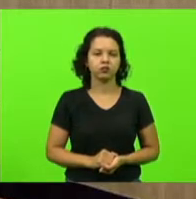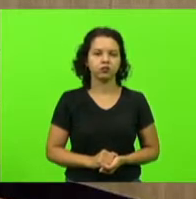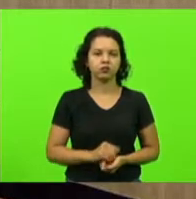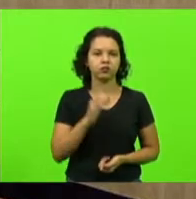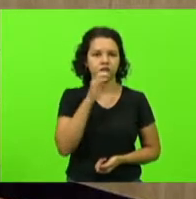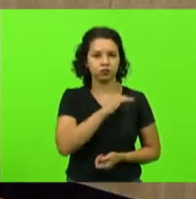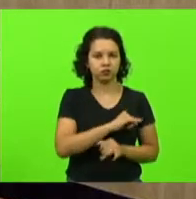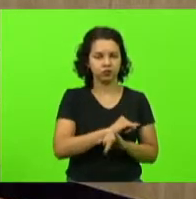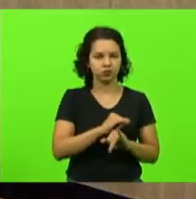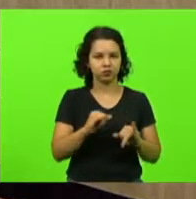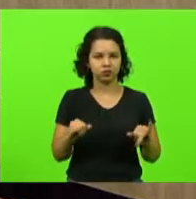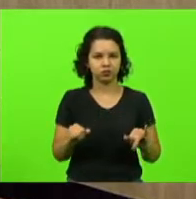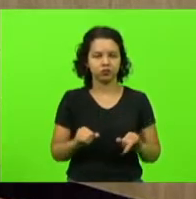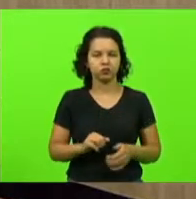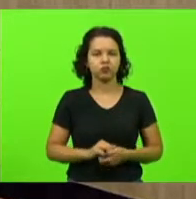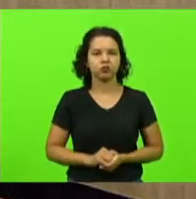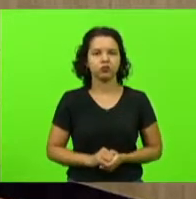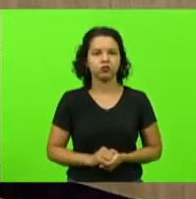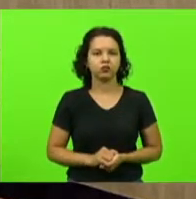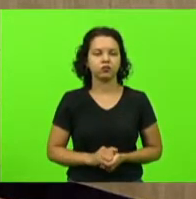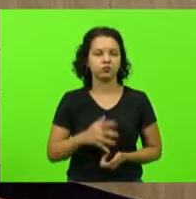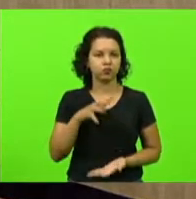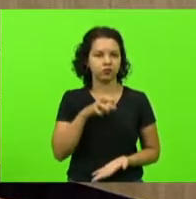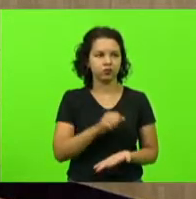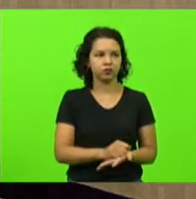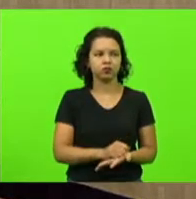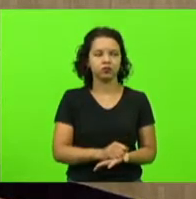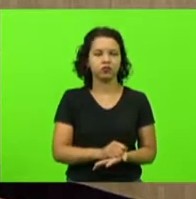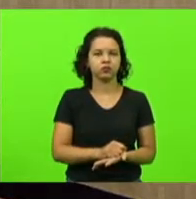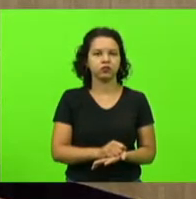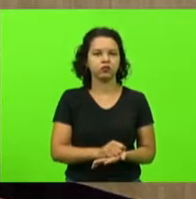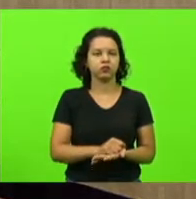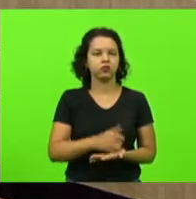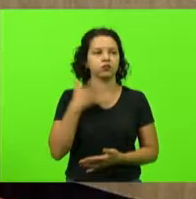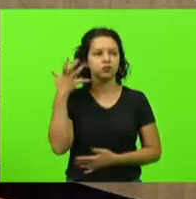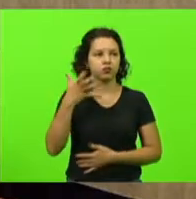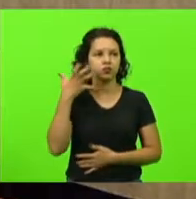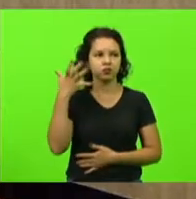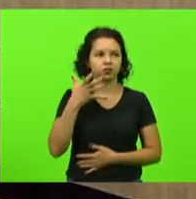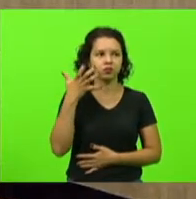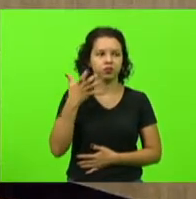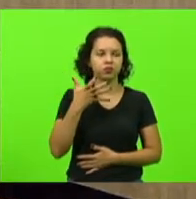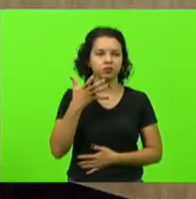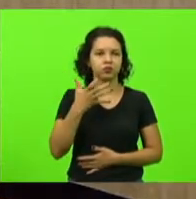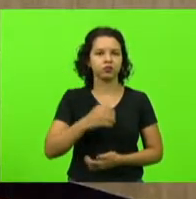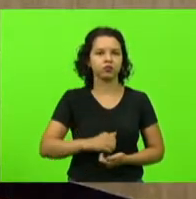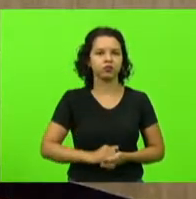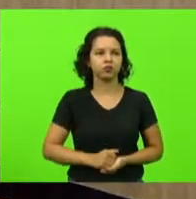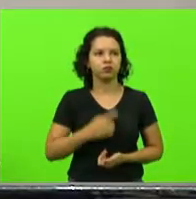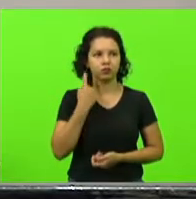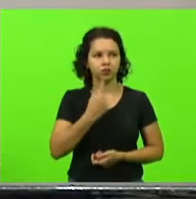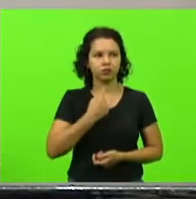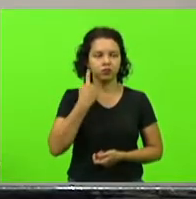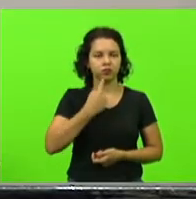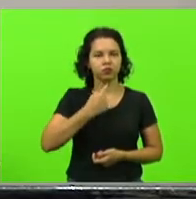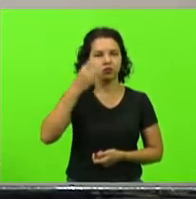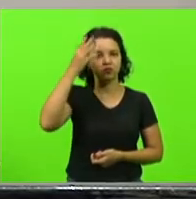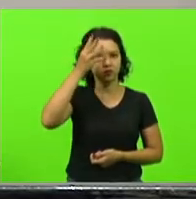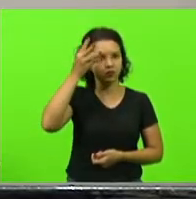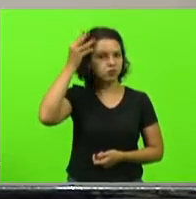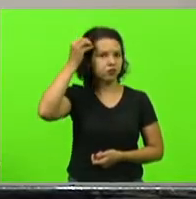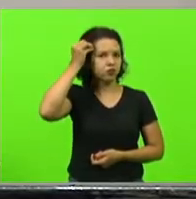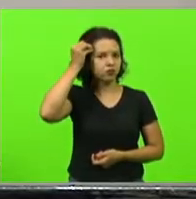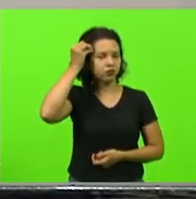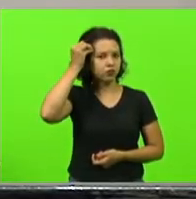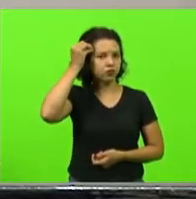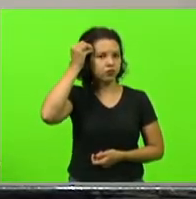Breves comunicações. Inscrita para falar em primeiro lugar, a senhora deputada Luciane Carminati,